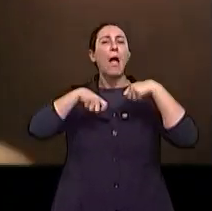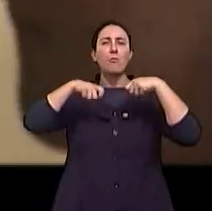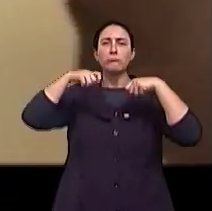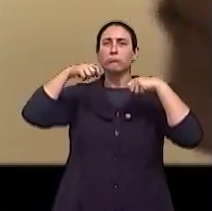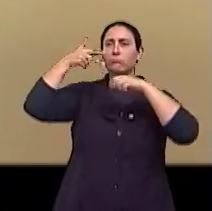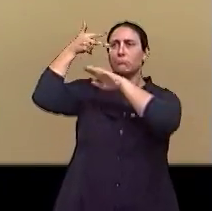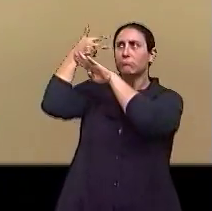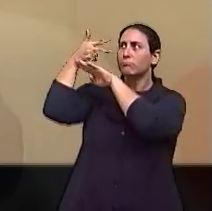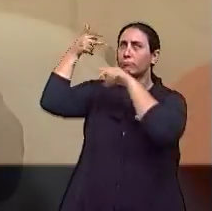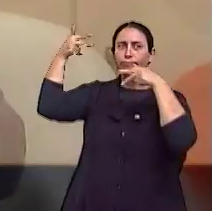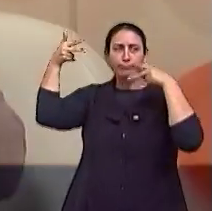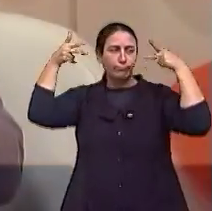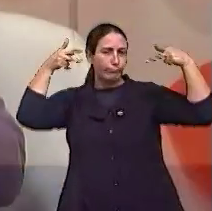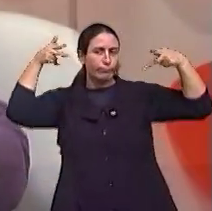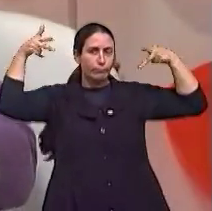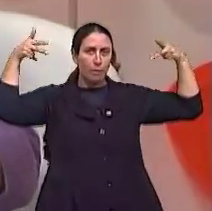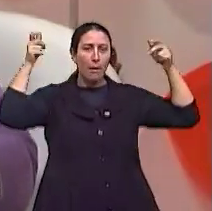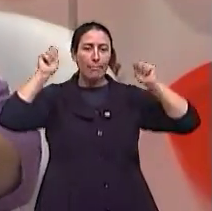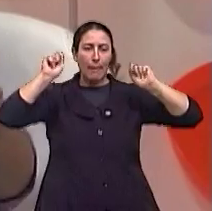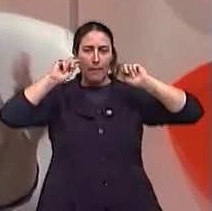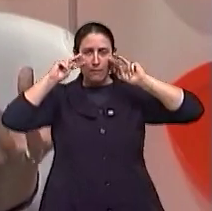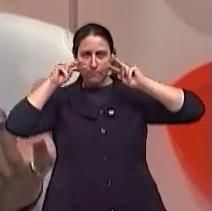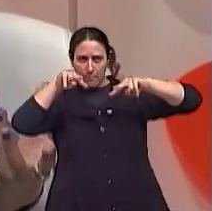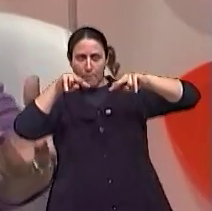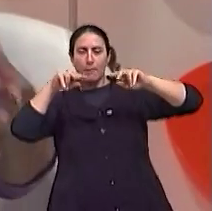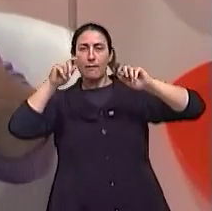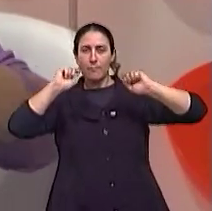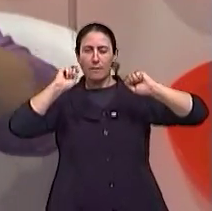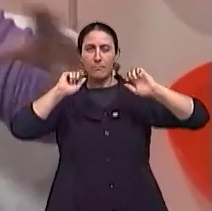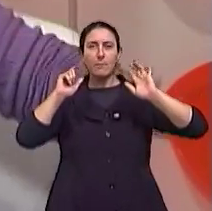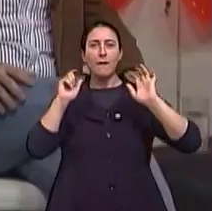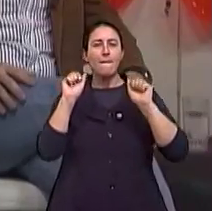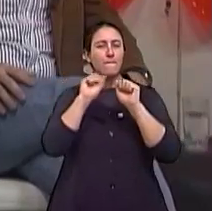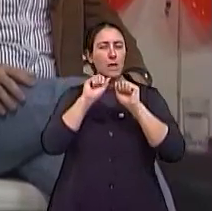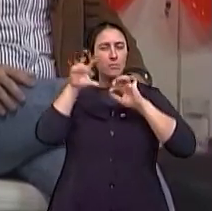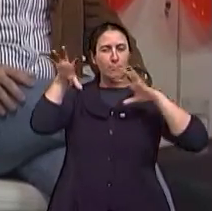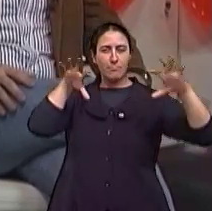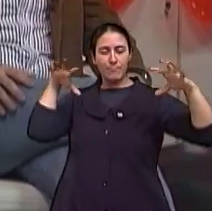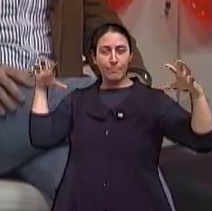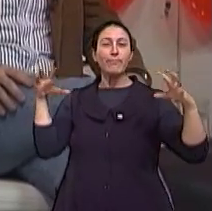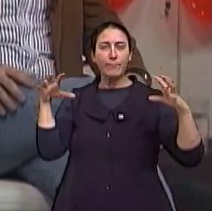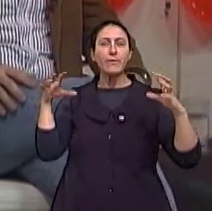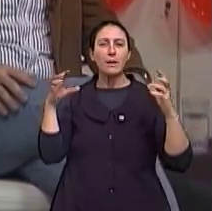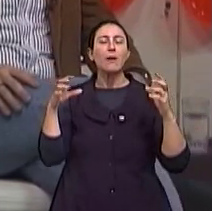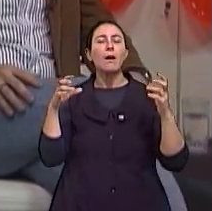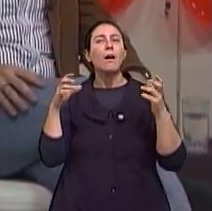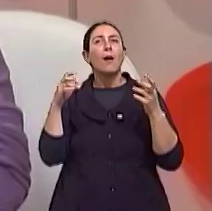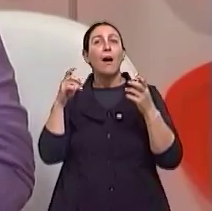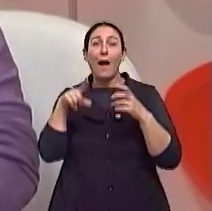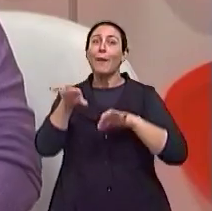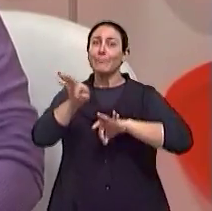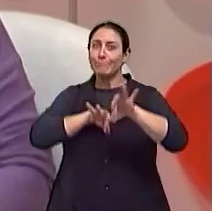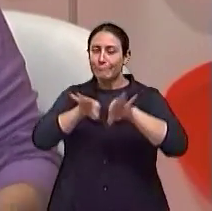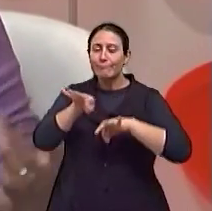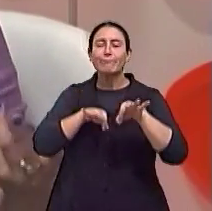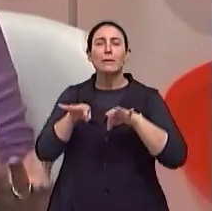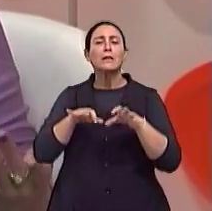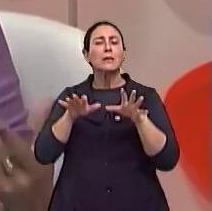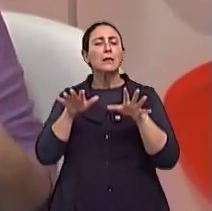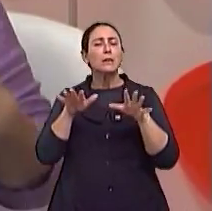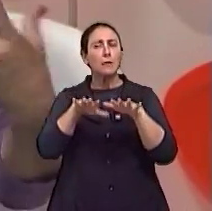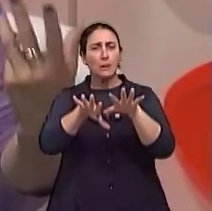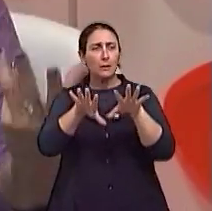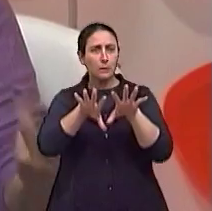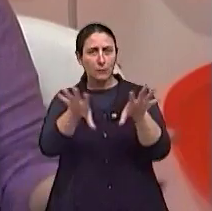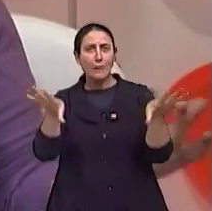que a gente se posicionasse com a equipe dentro e com o jogo de espelhos. Toda a questão da produção da cena, claro. E